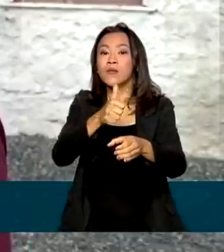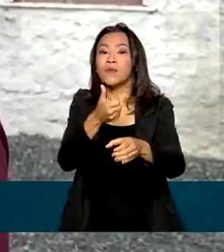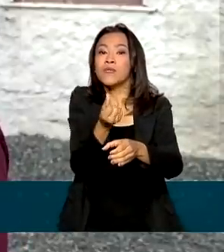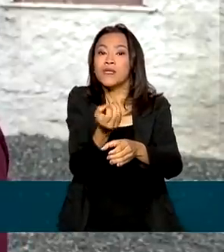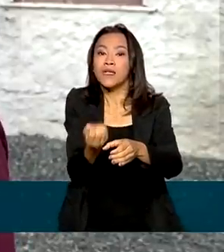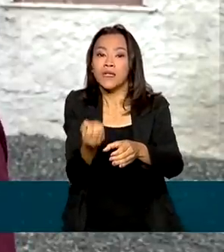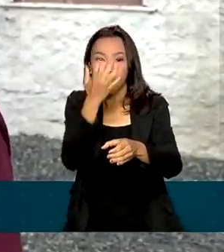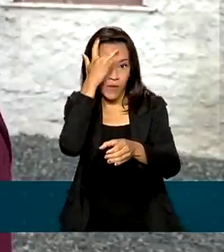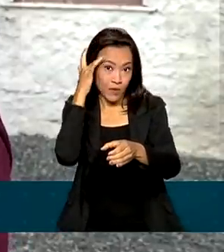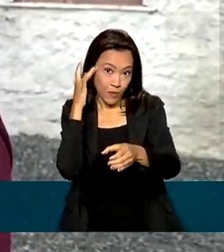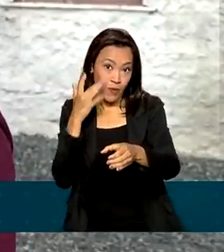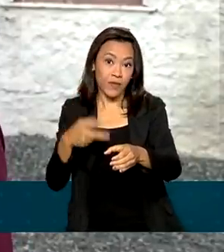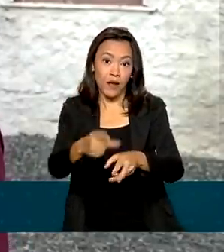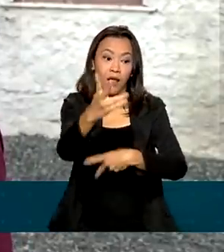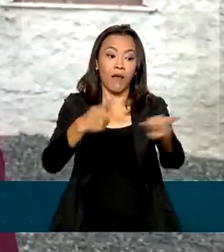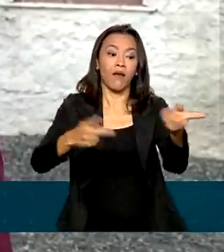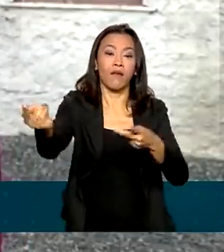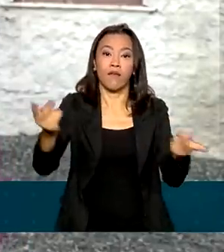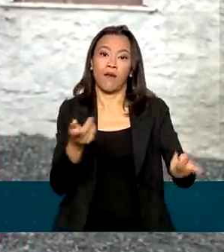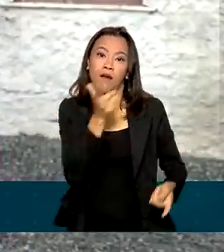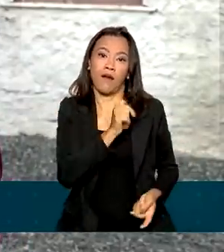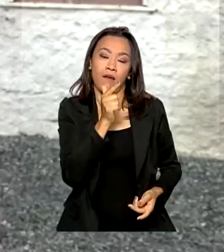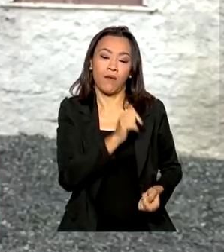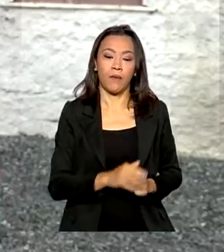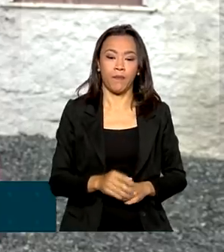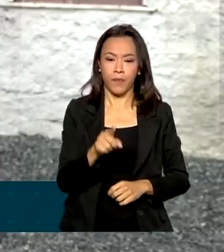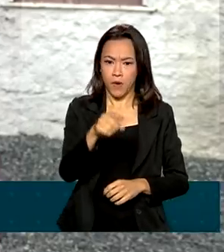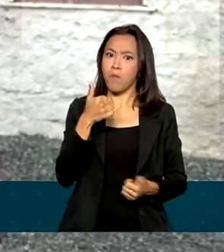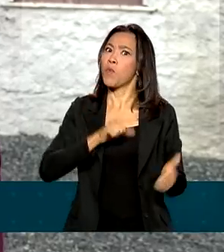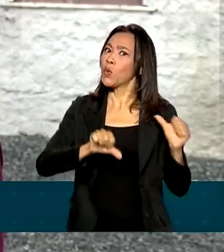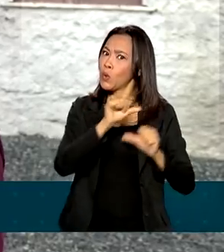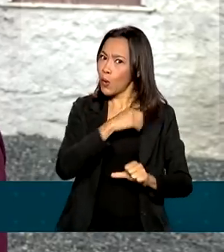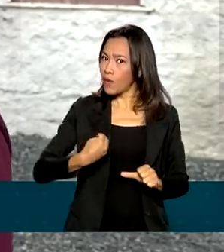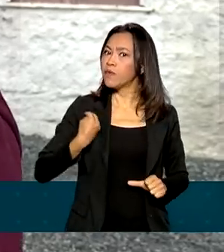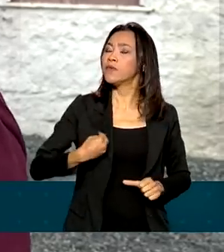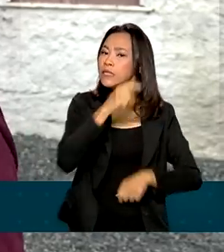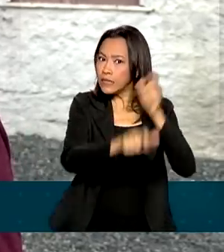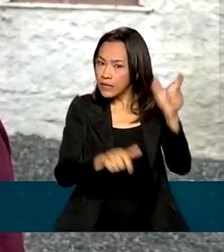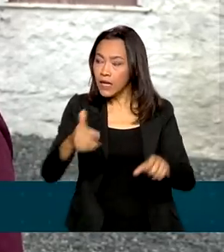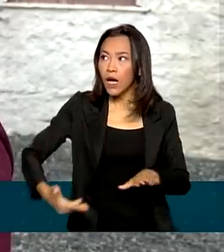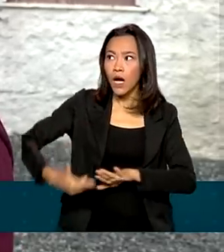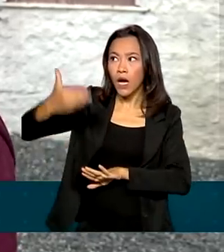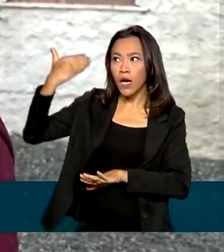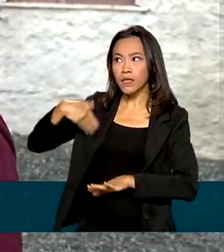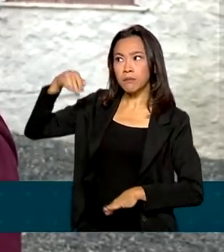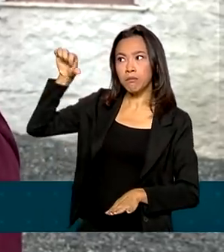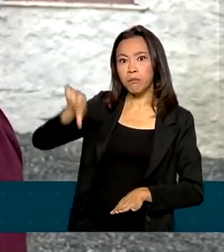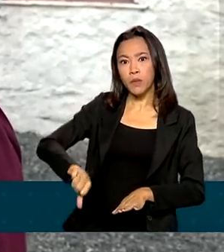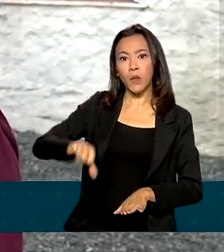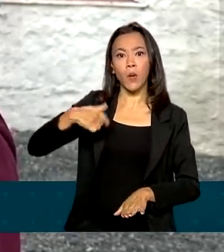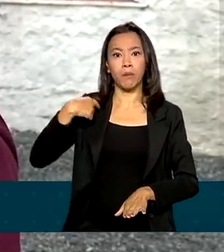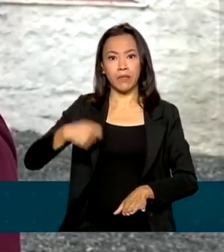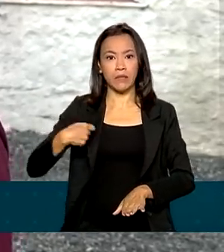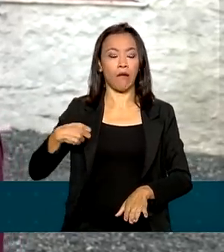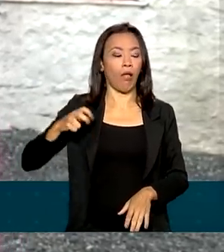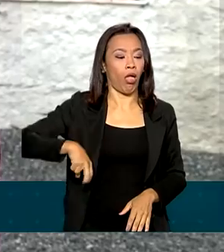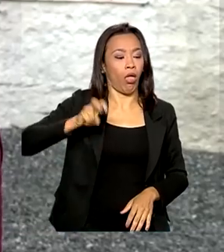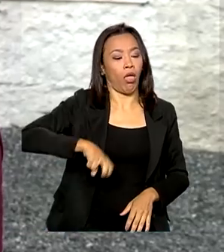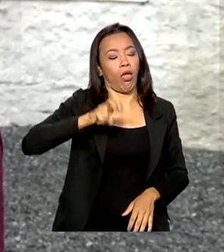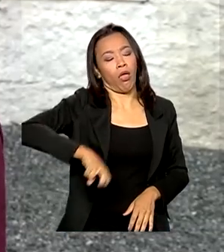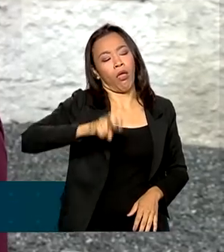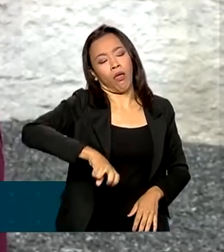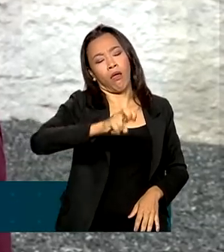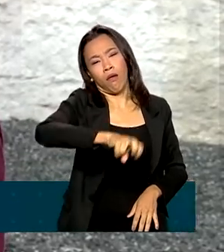mudou a vida dos moradores. Antes, já foi bem pior, né? Chegou até a não ter, né? A gente teve que pegar nos poços mais longe